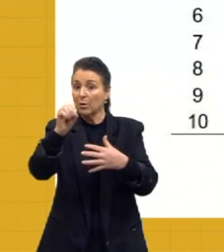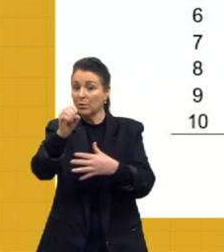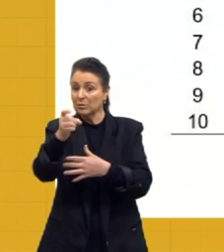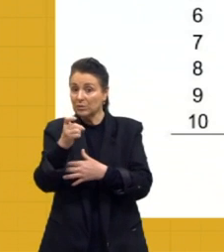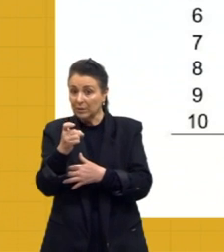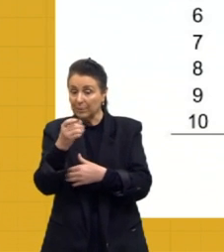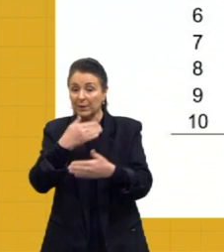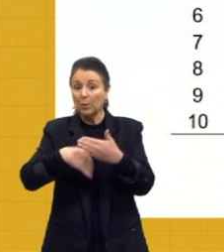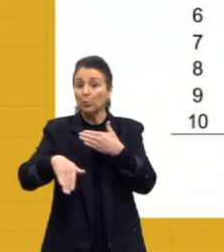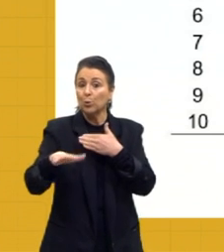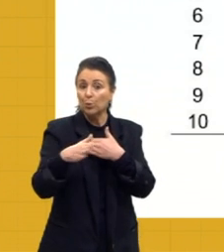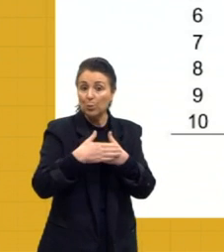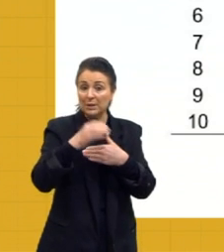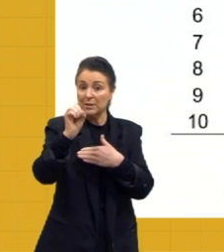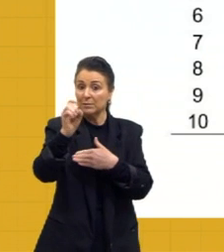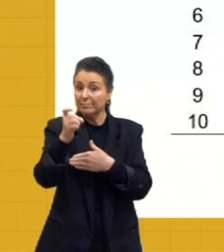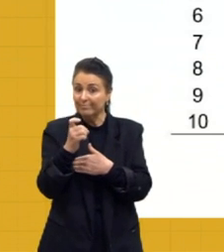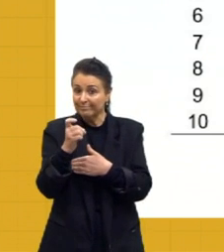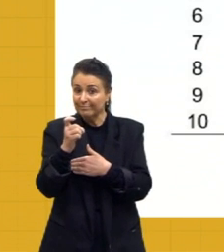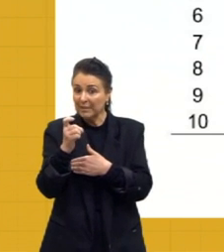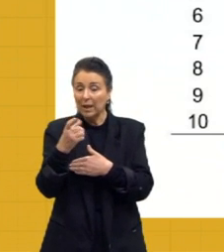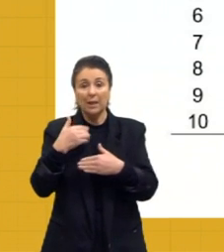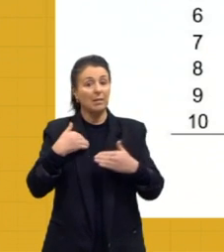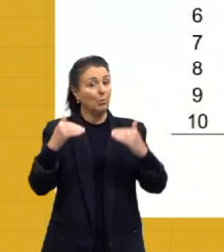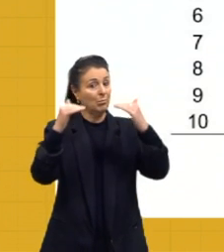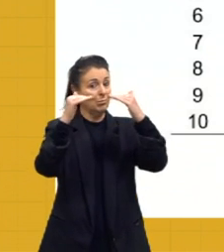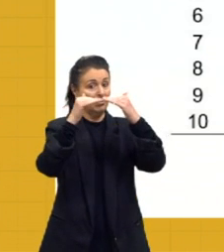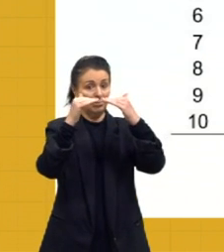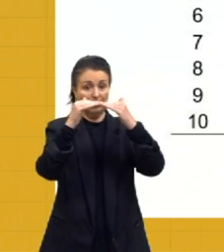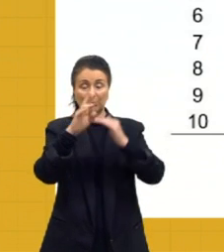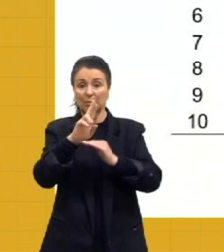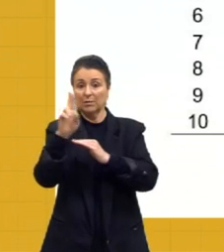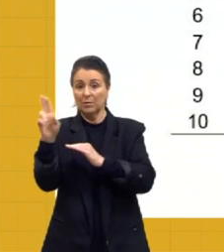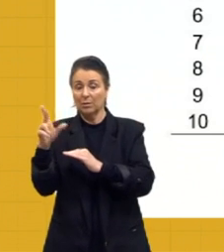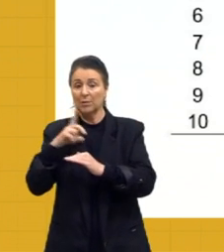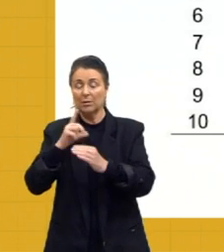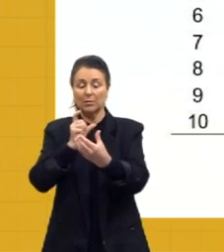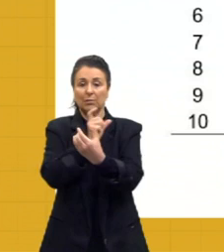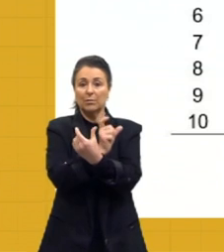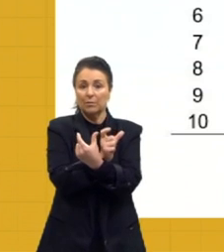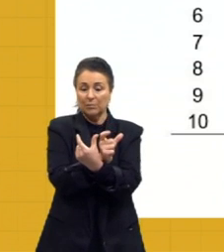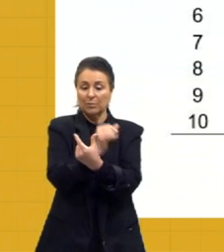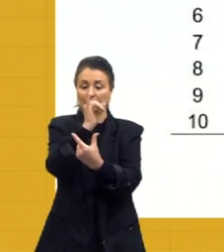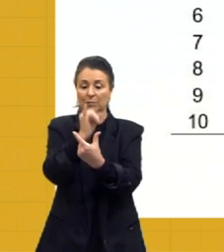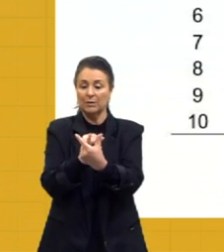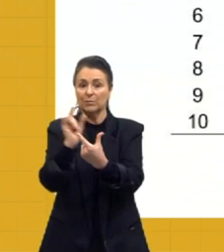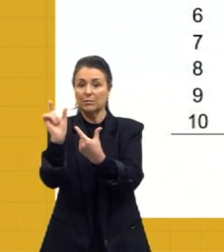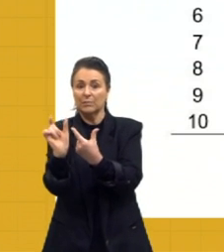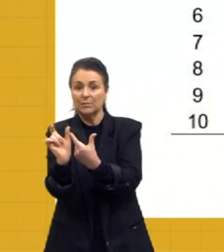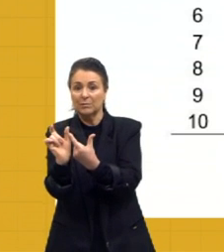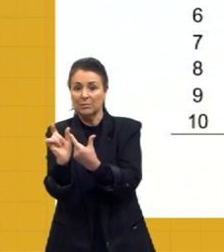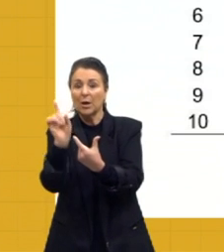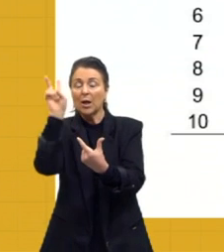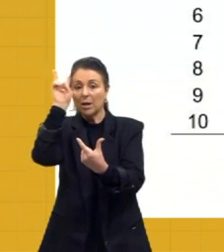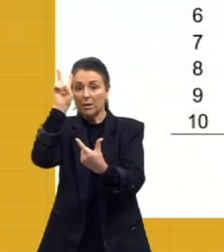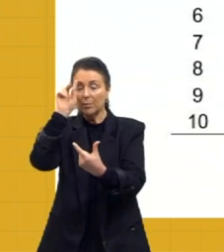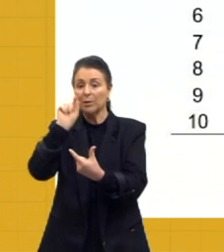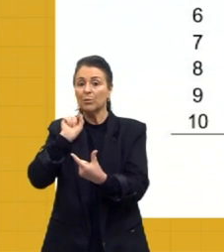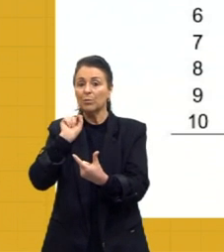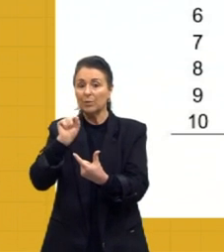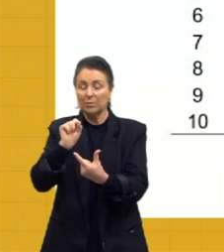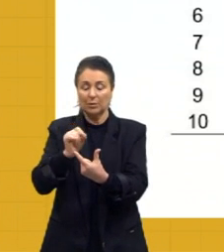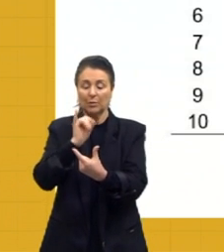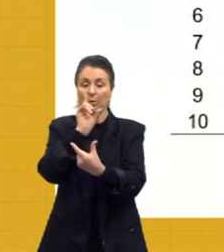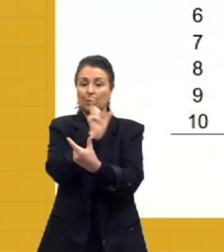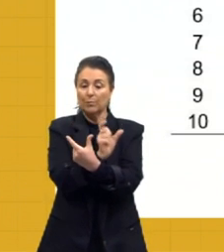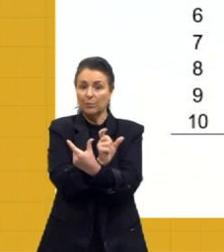as funções oxigenadas vão seguir o mesmo padrão de nomenclatura, que é o prefixo, mais o infixo e mais o sufixo. Lembrando que esse